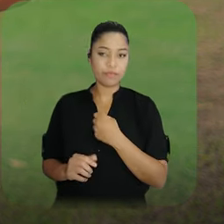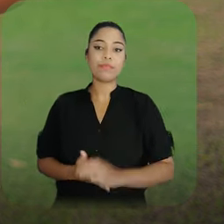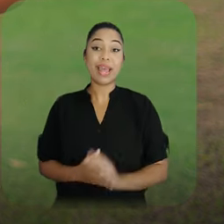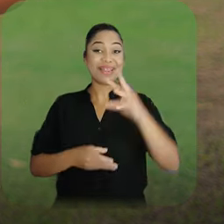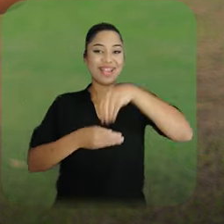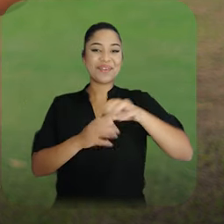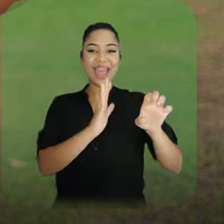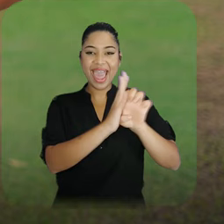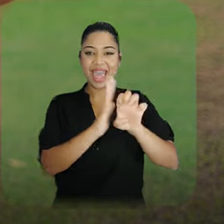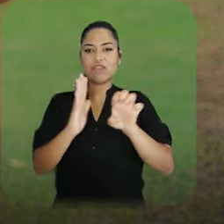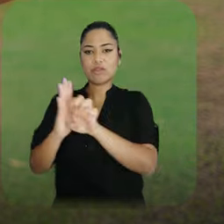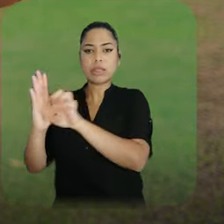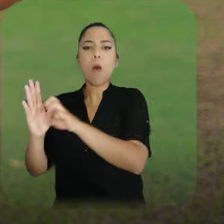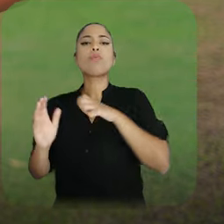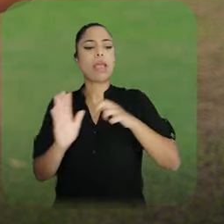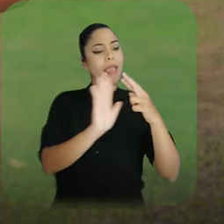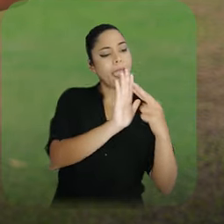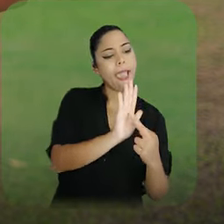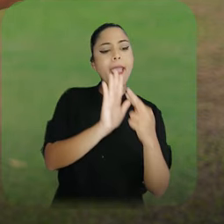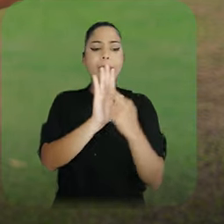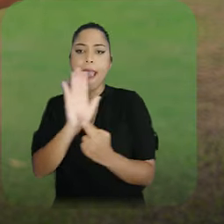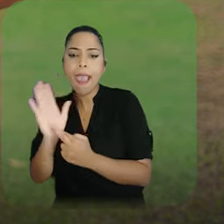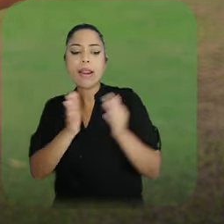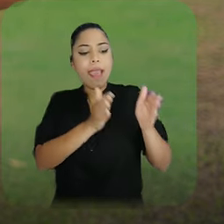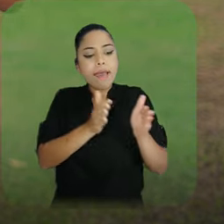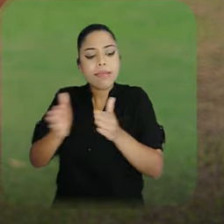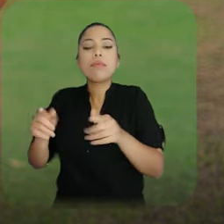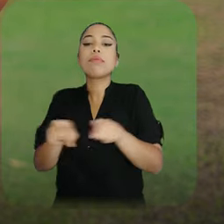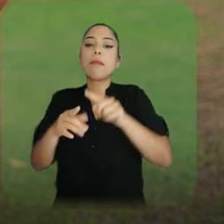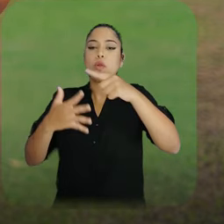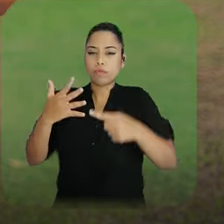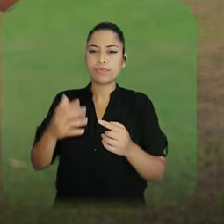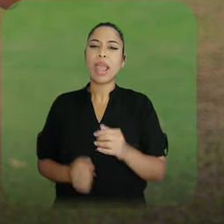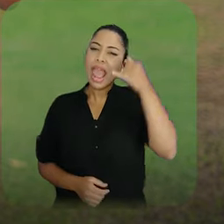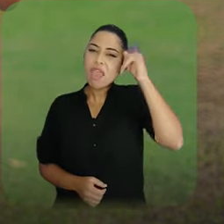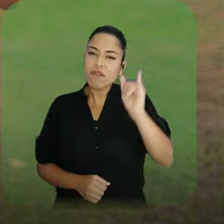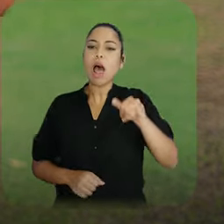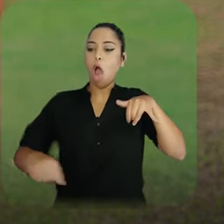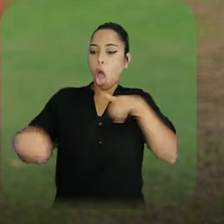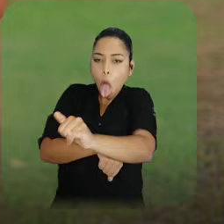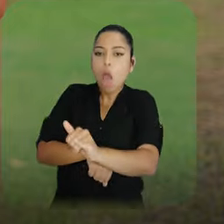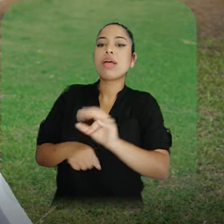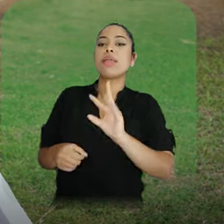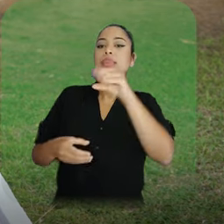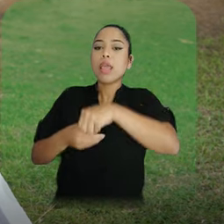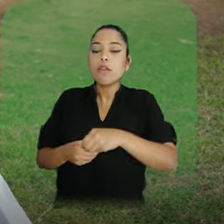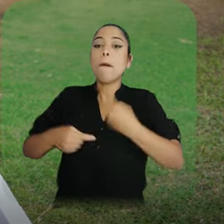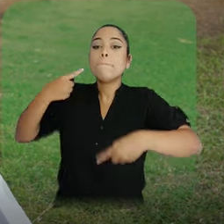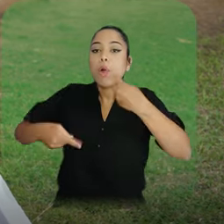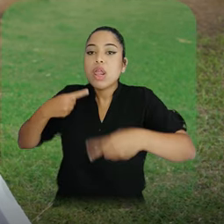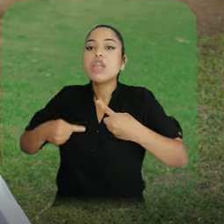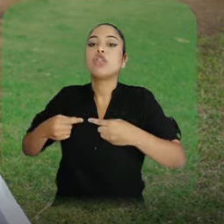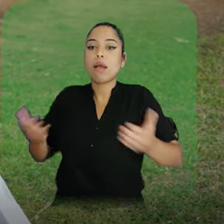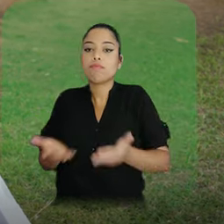autodeclarada? No edital de cada seleção, você vai encontrar os critérios, etapas e o cronograma. Combater